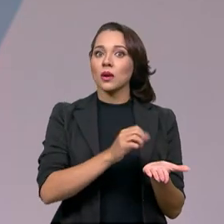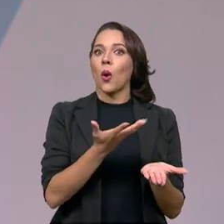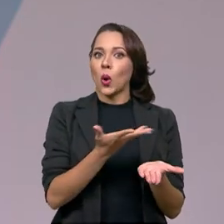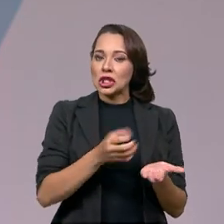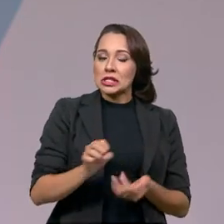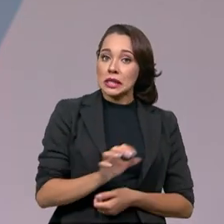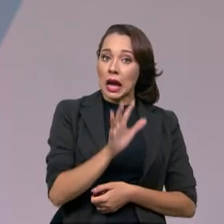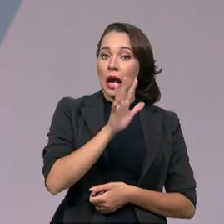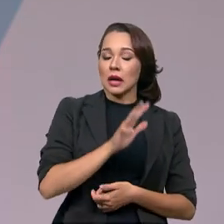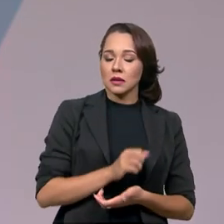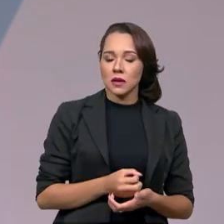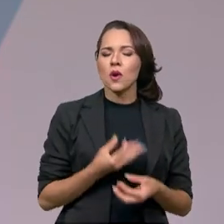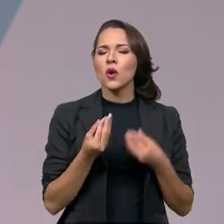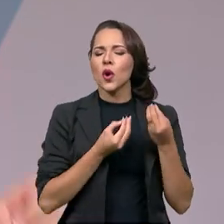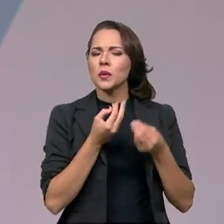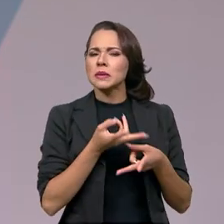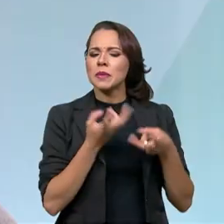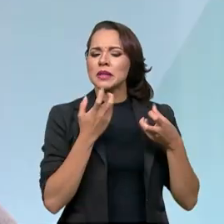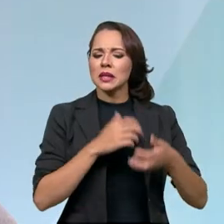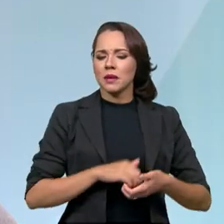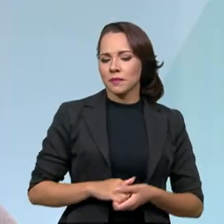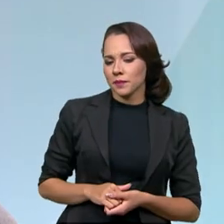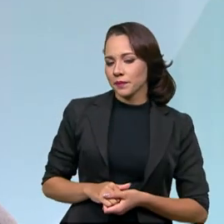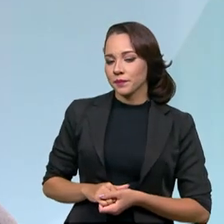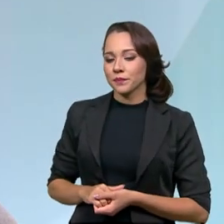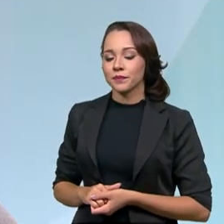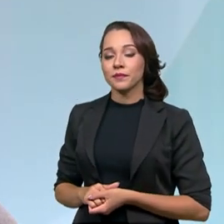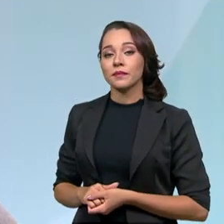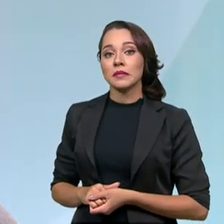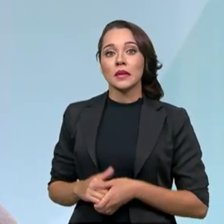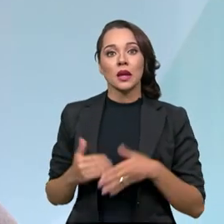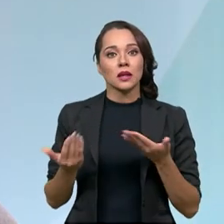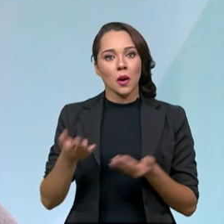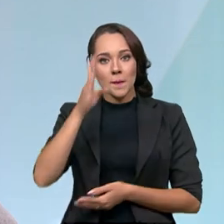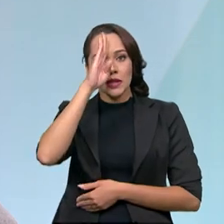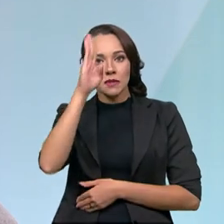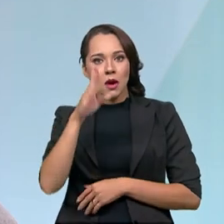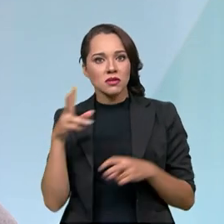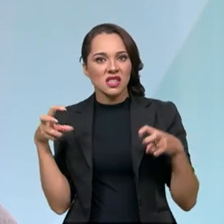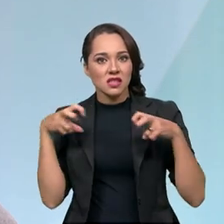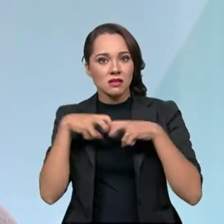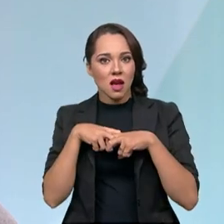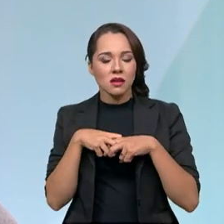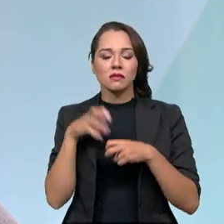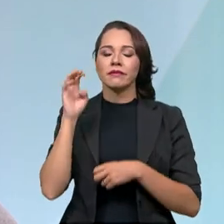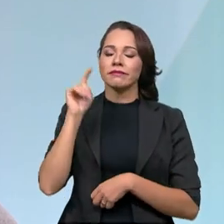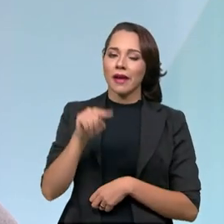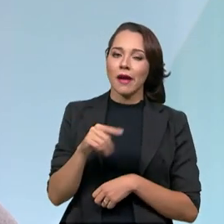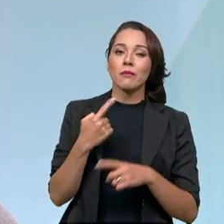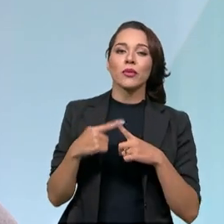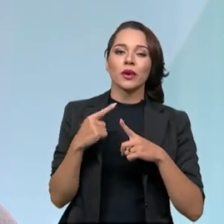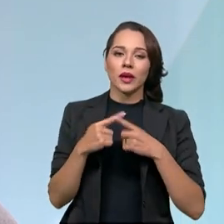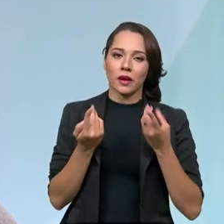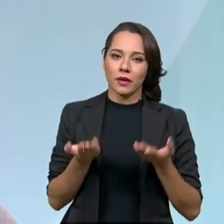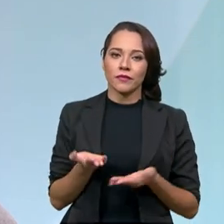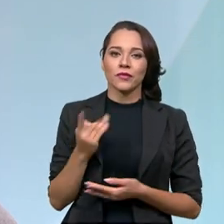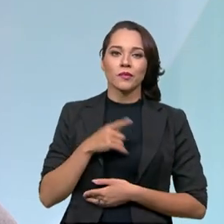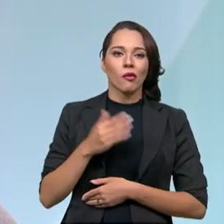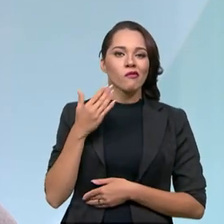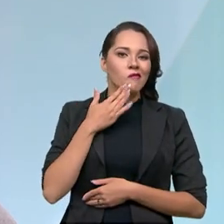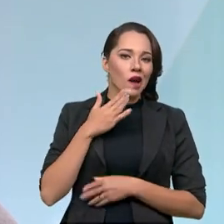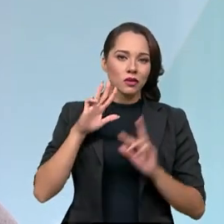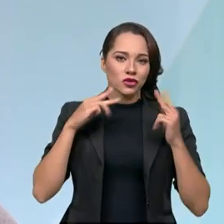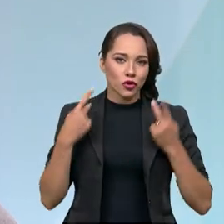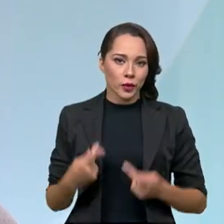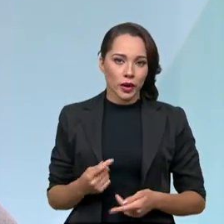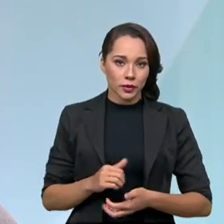maiores. Como é o senhor vê isso? A grande maioria dos acidentes de trânsito são realmente causados por falha